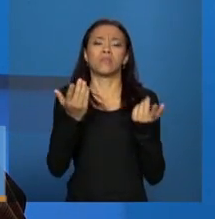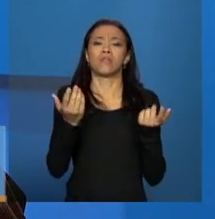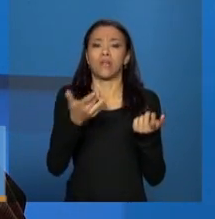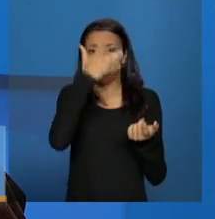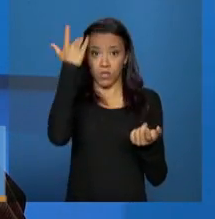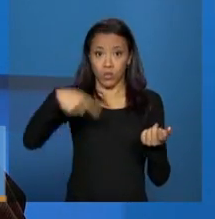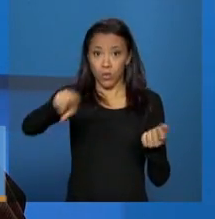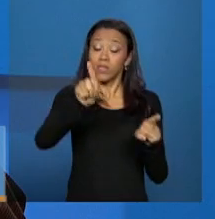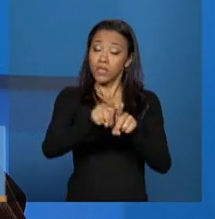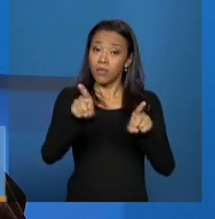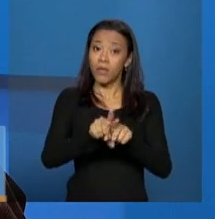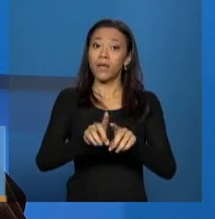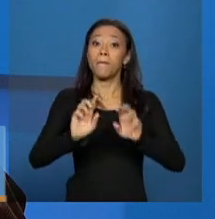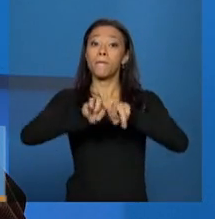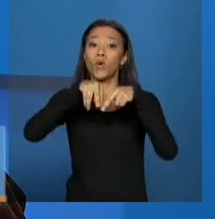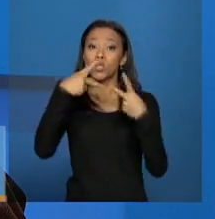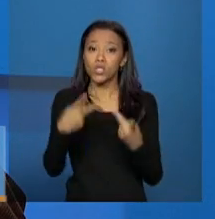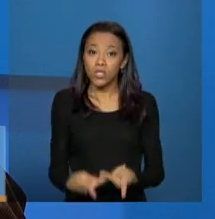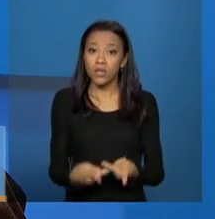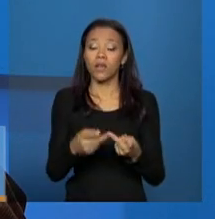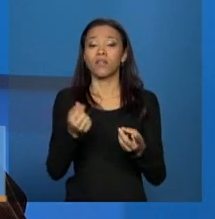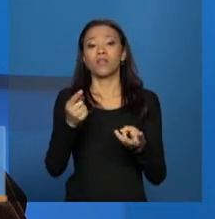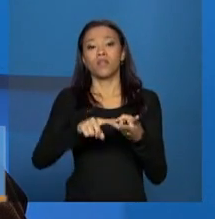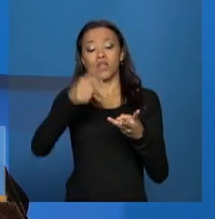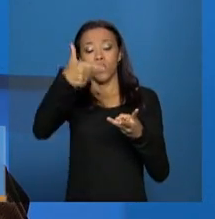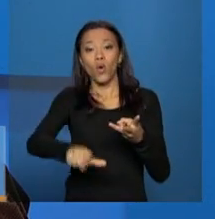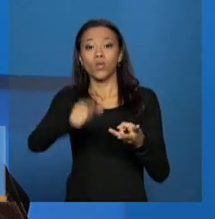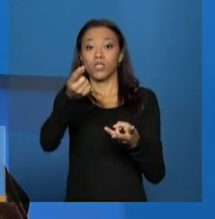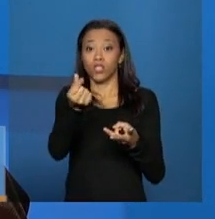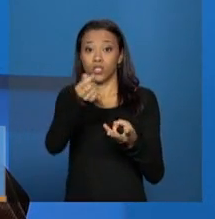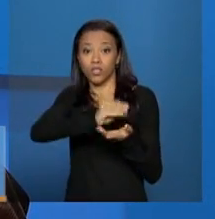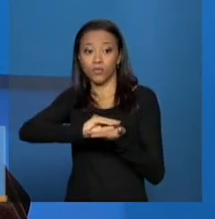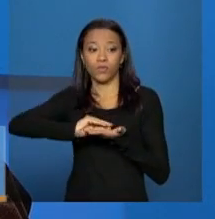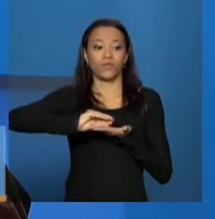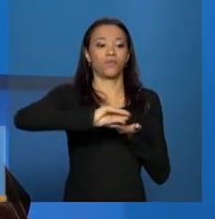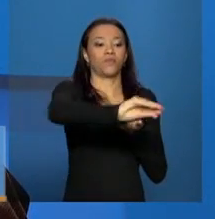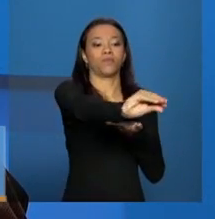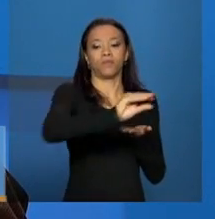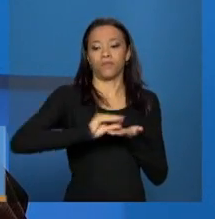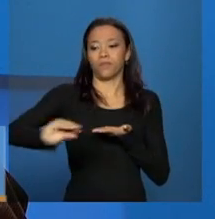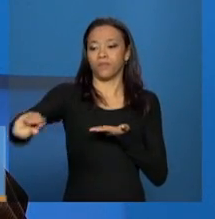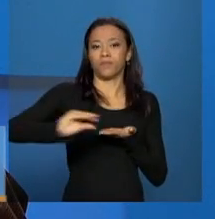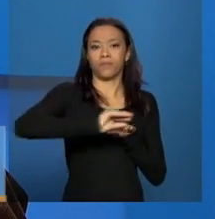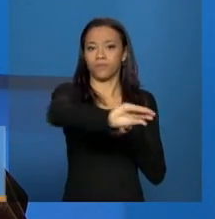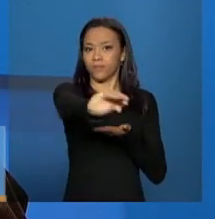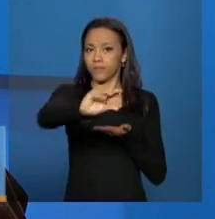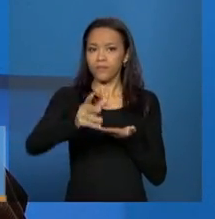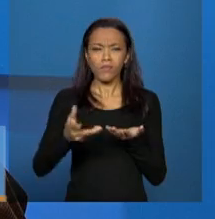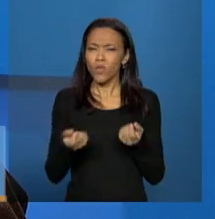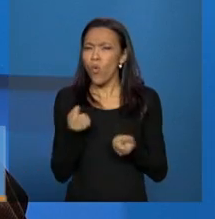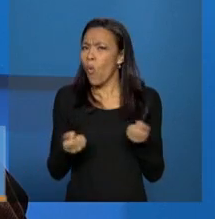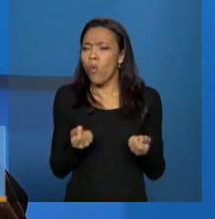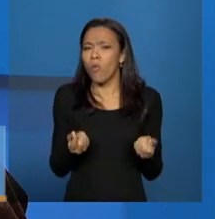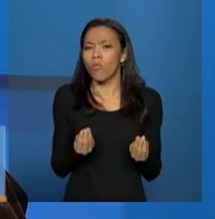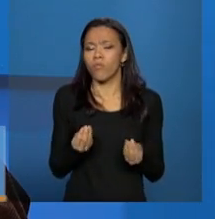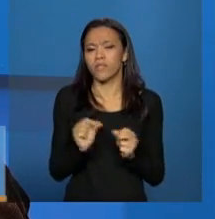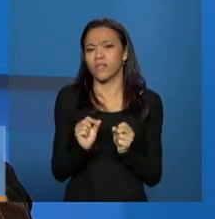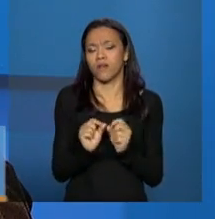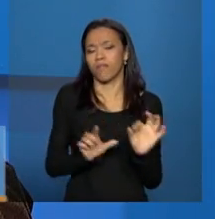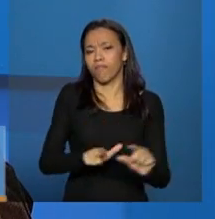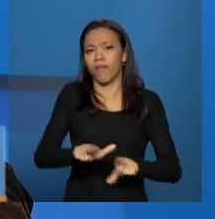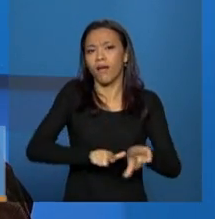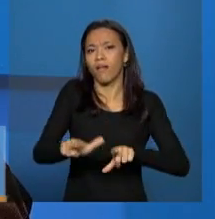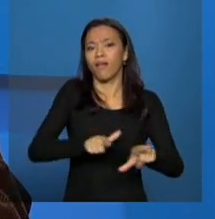e transferência de renda nos territórios. O será isso no sentido do trabalho que deverá ser realizado desde